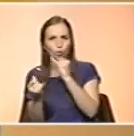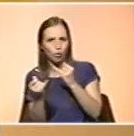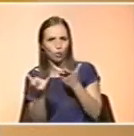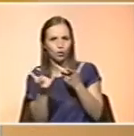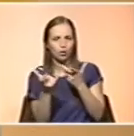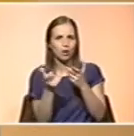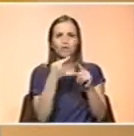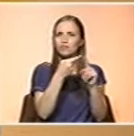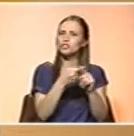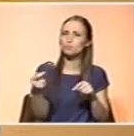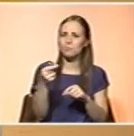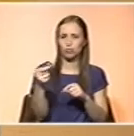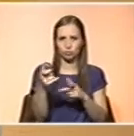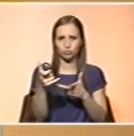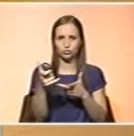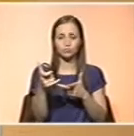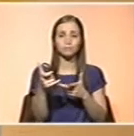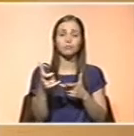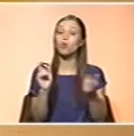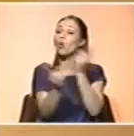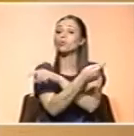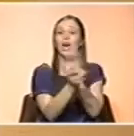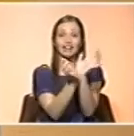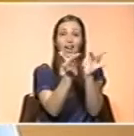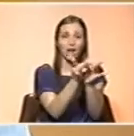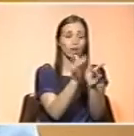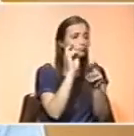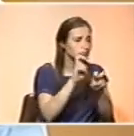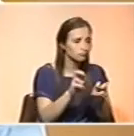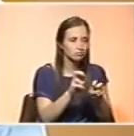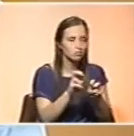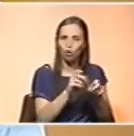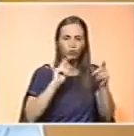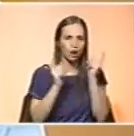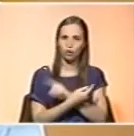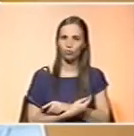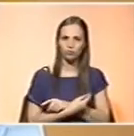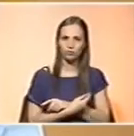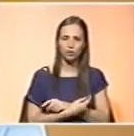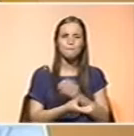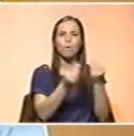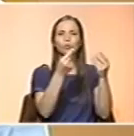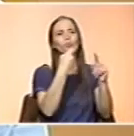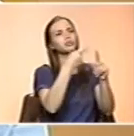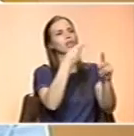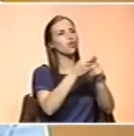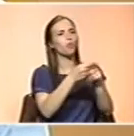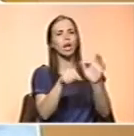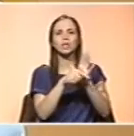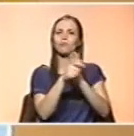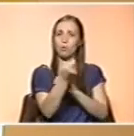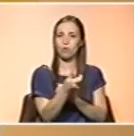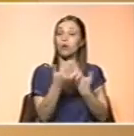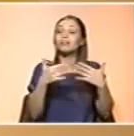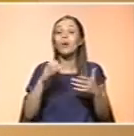busca da internet, encontrei exatamente o contrário. Ou seja, não há uma tradução proporcional entre aquilo que a ciência diz